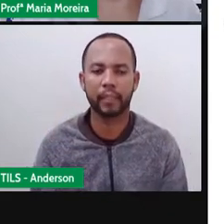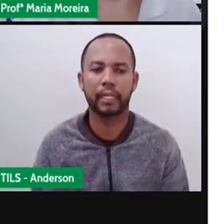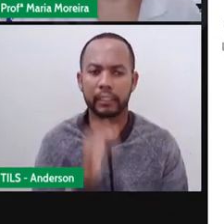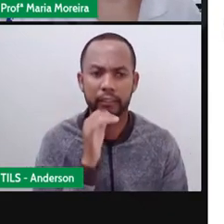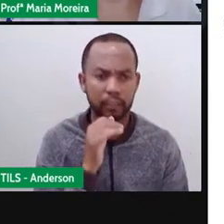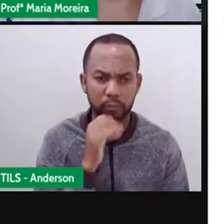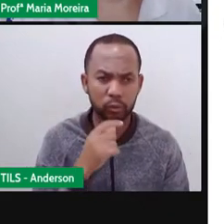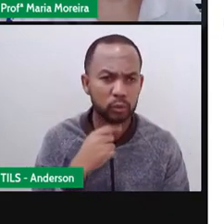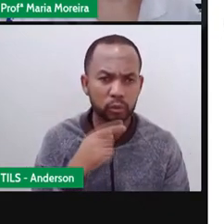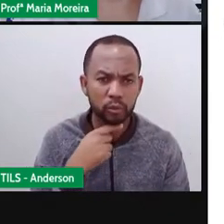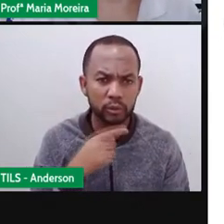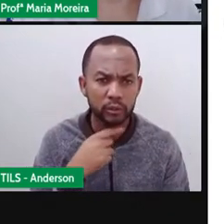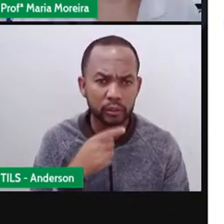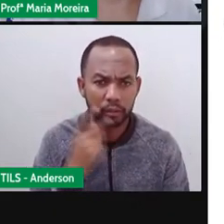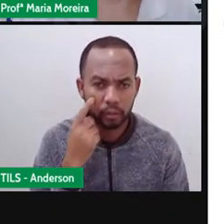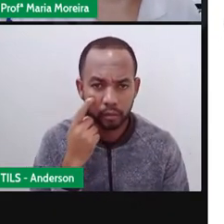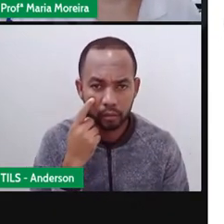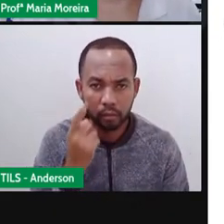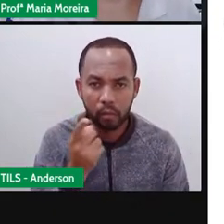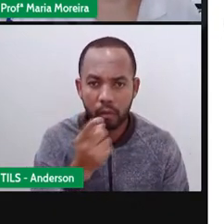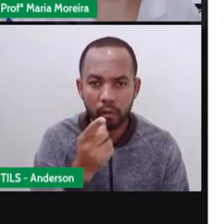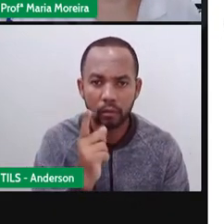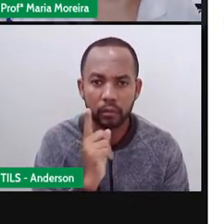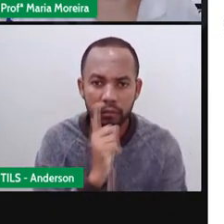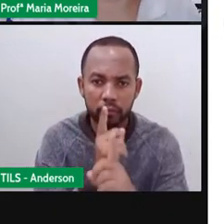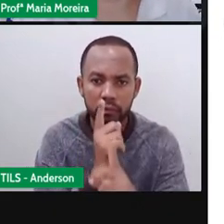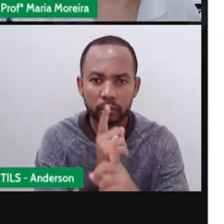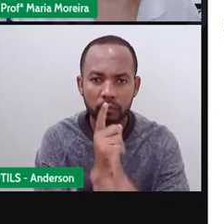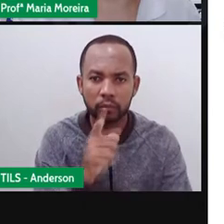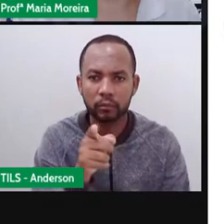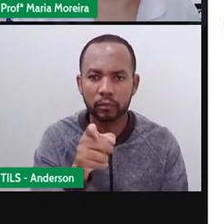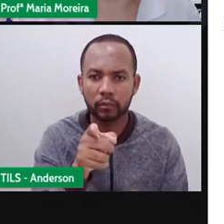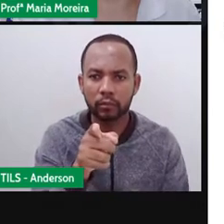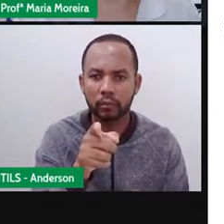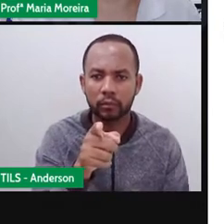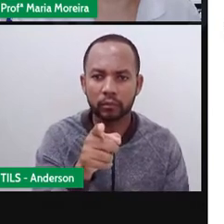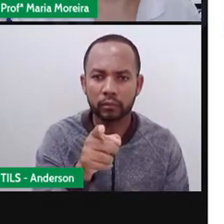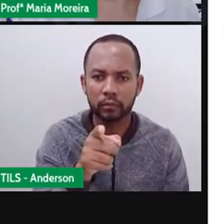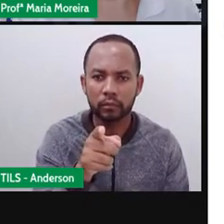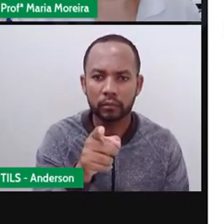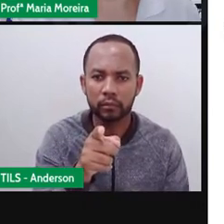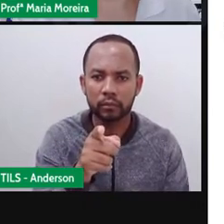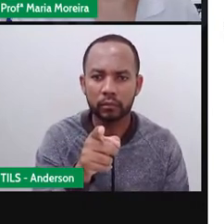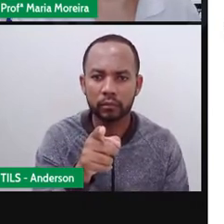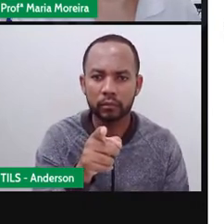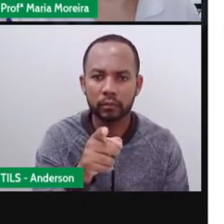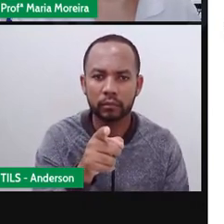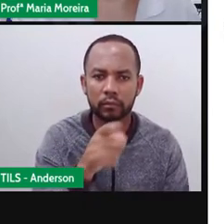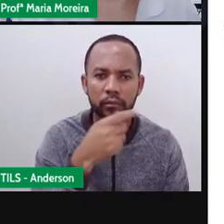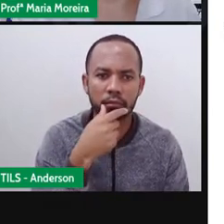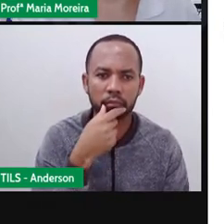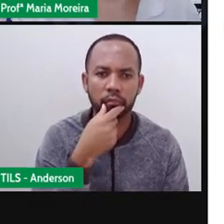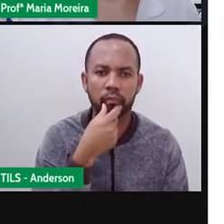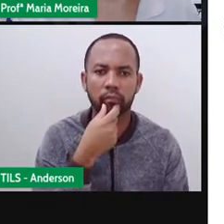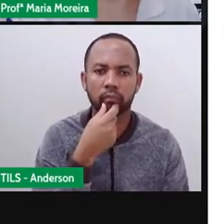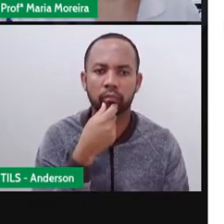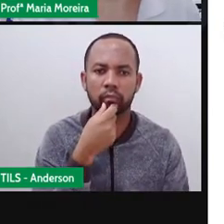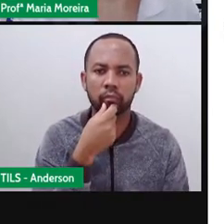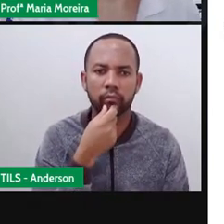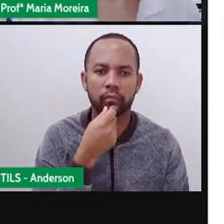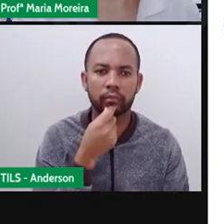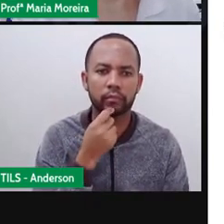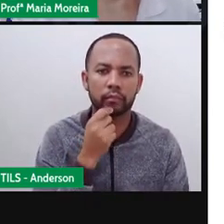O leão aqui, ó. Algum tempo depois, o leão ficou preso na rede de alguns o quê? Caçadores. Não foi isso?